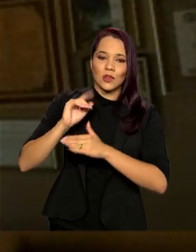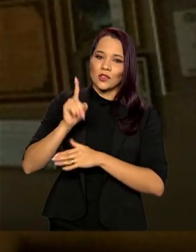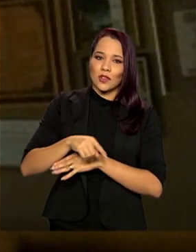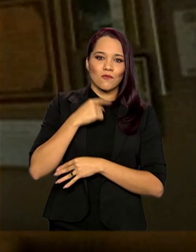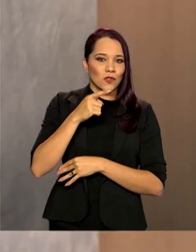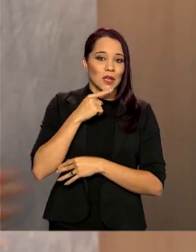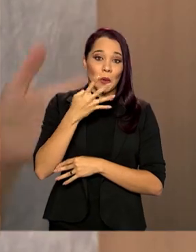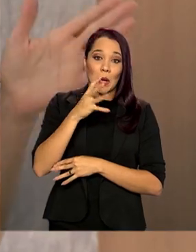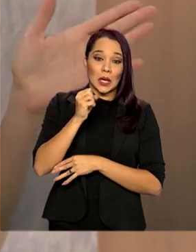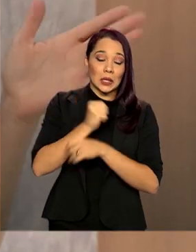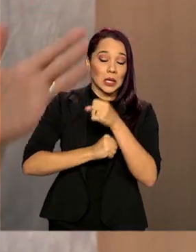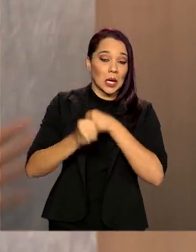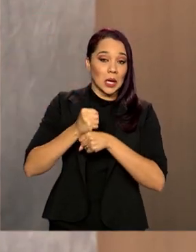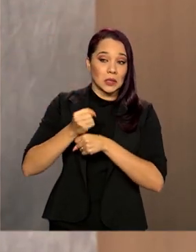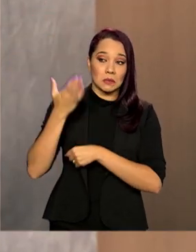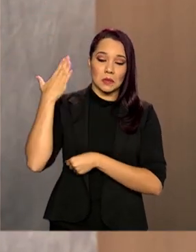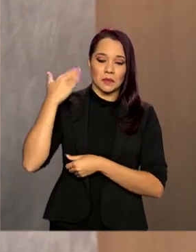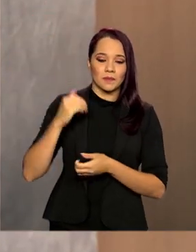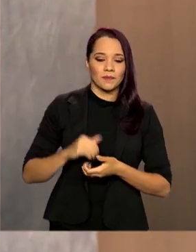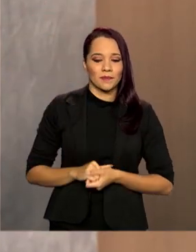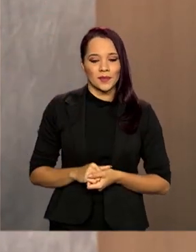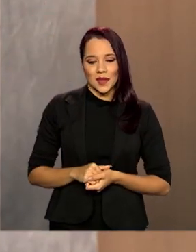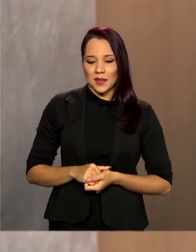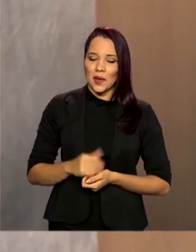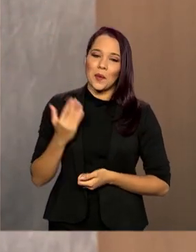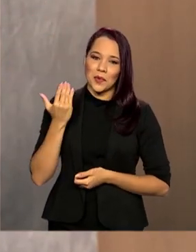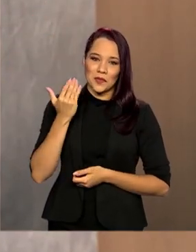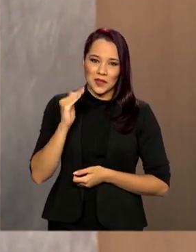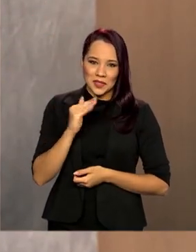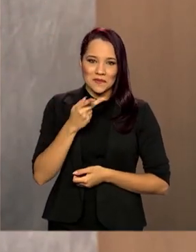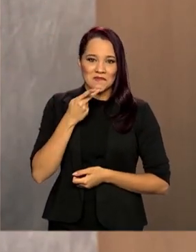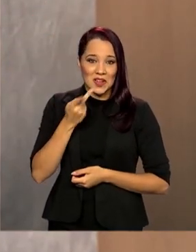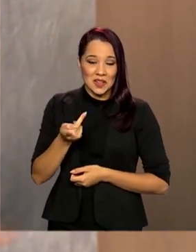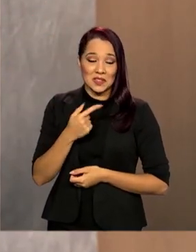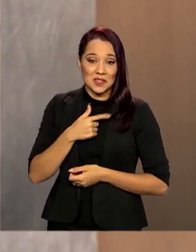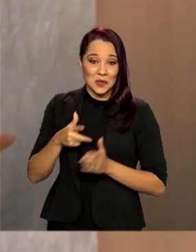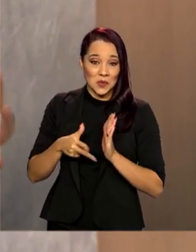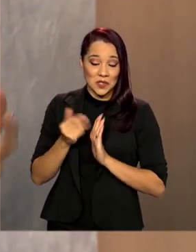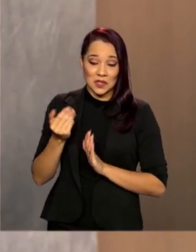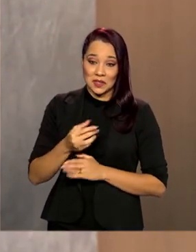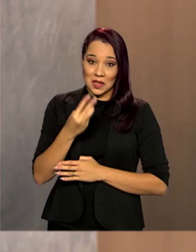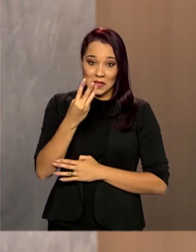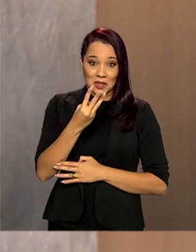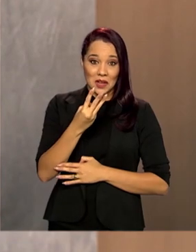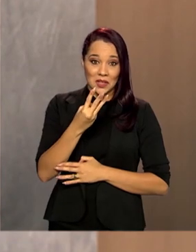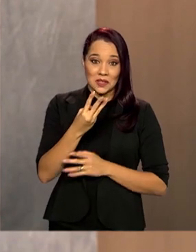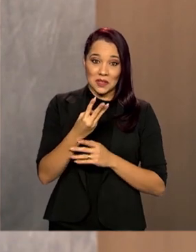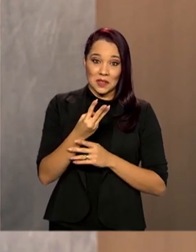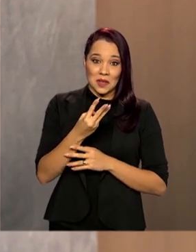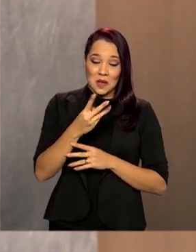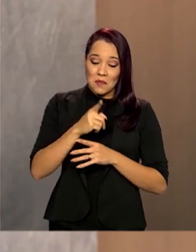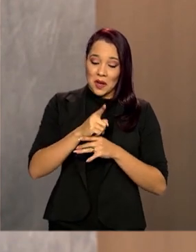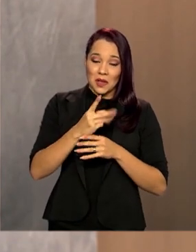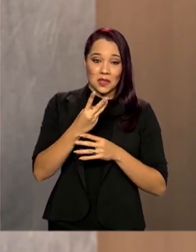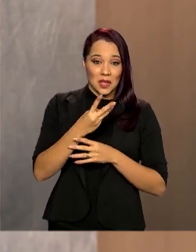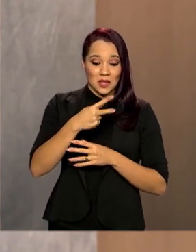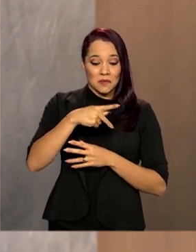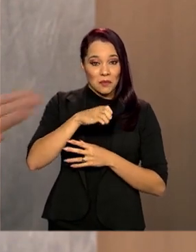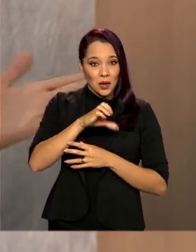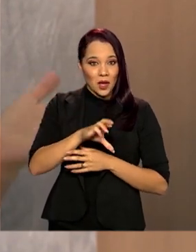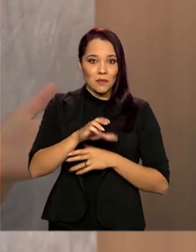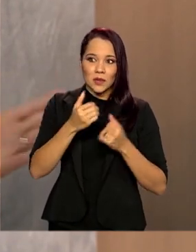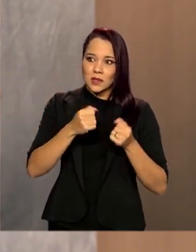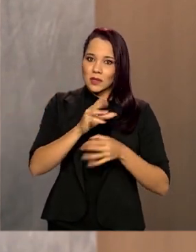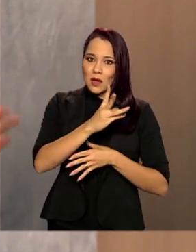anos. Aproveitando que o Raul falou em cirurgia, temos três PECs, a gente tem que fazer uma cirurgia para juntar tudo isso lá no Congresso, tem ambiente,